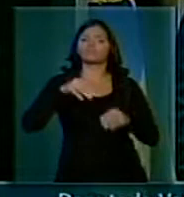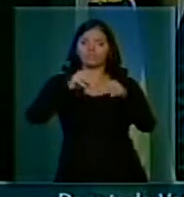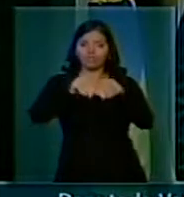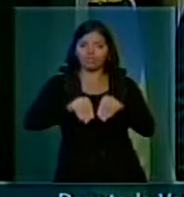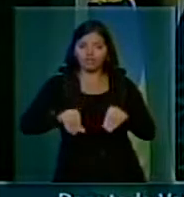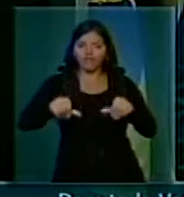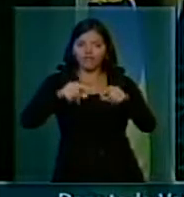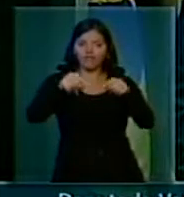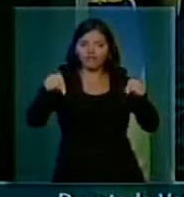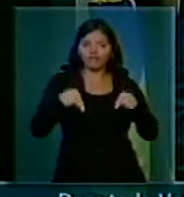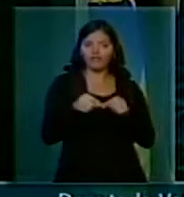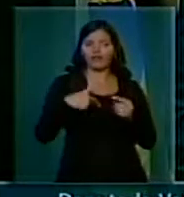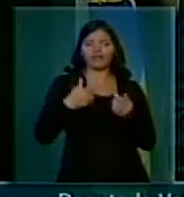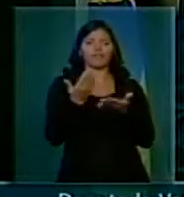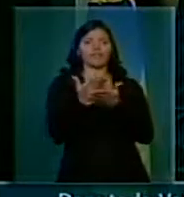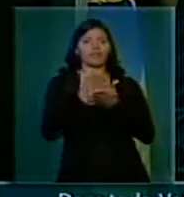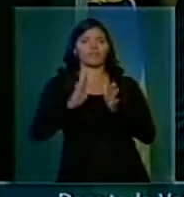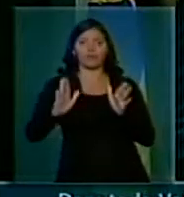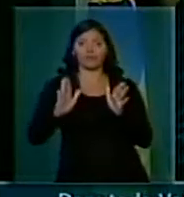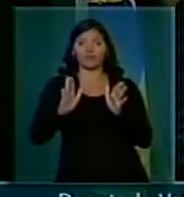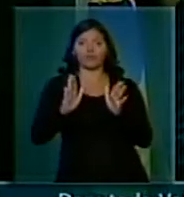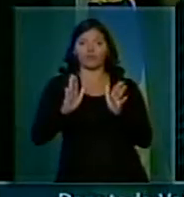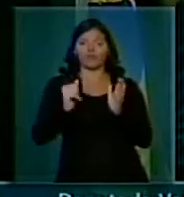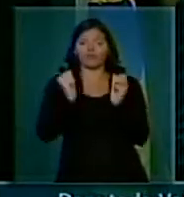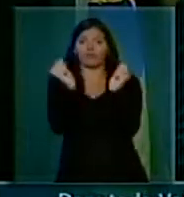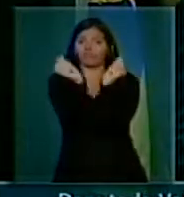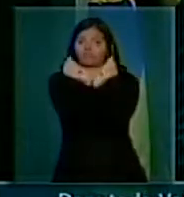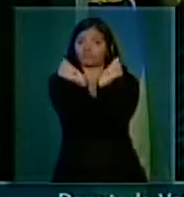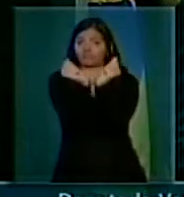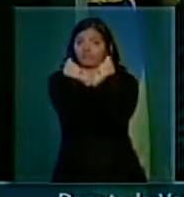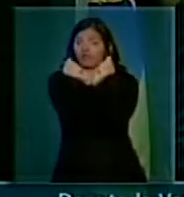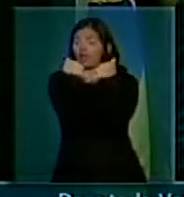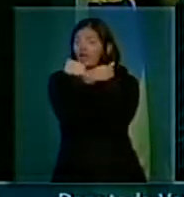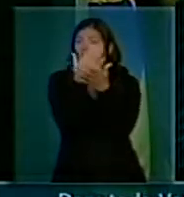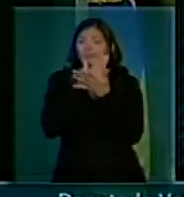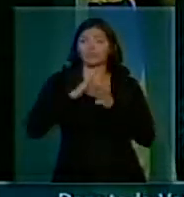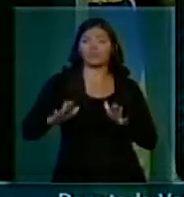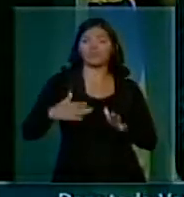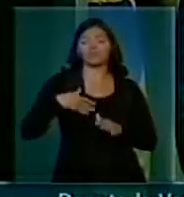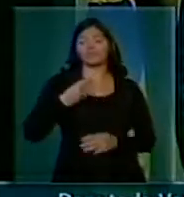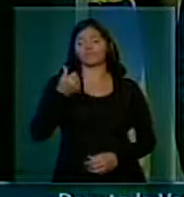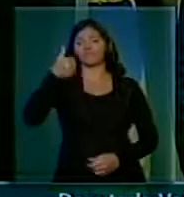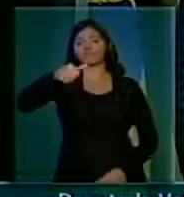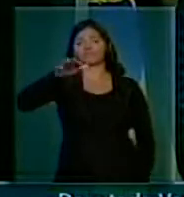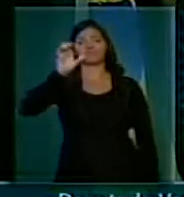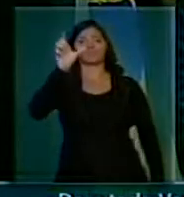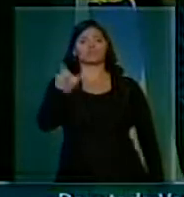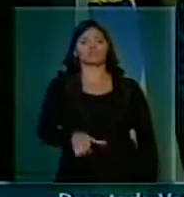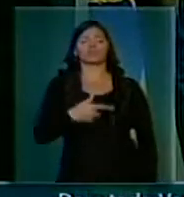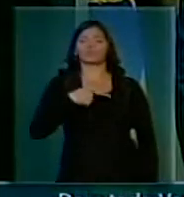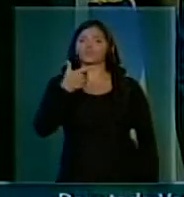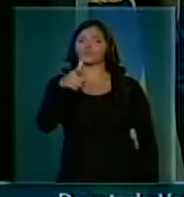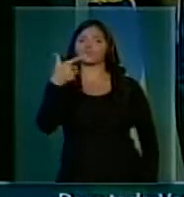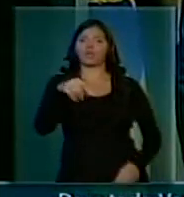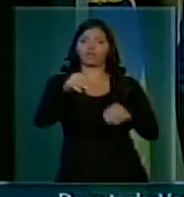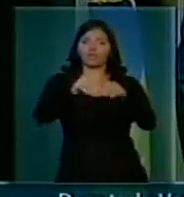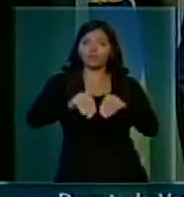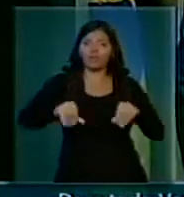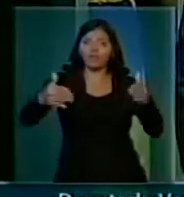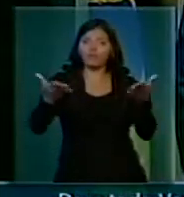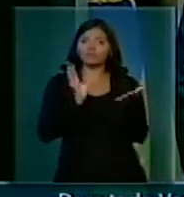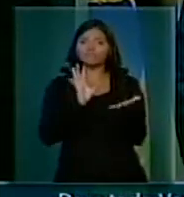e quando veio a abolição, simplesmente deixaram eles sem terra e que hoje resulta em